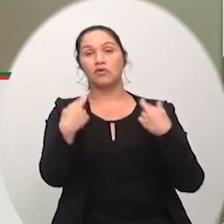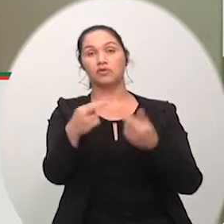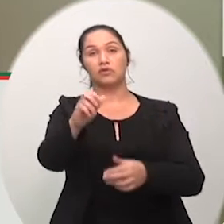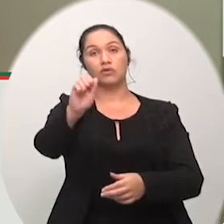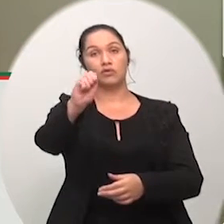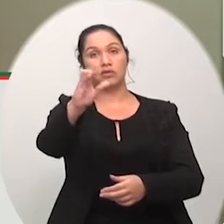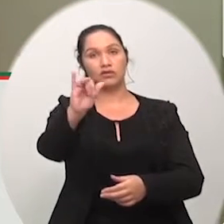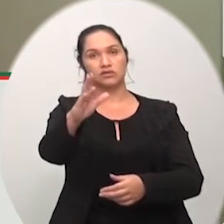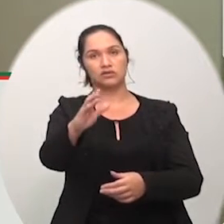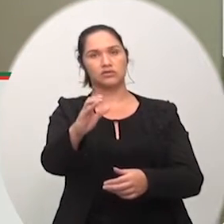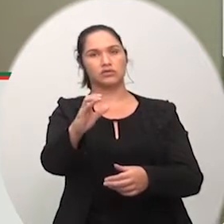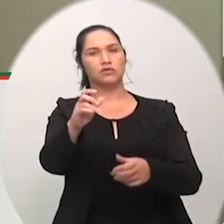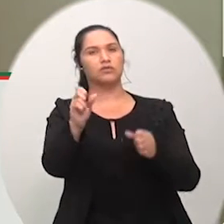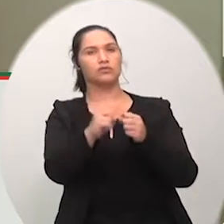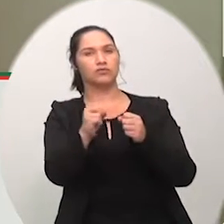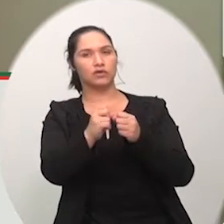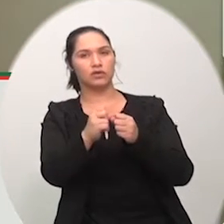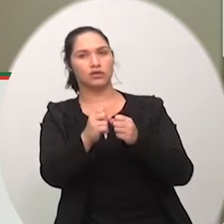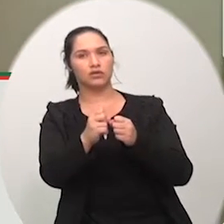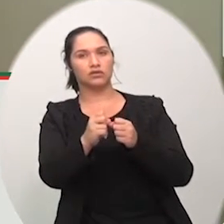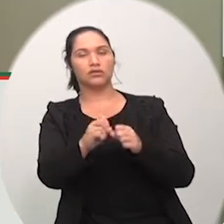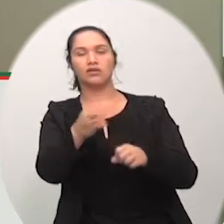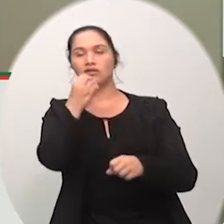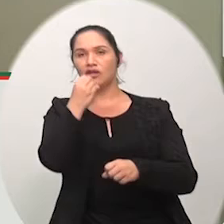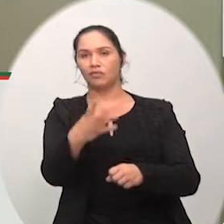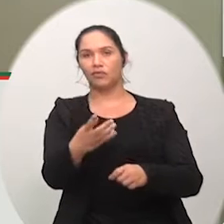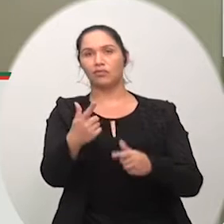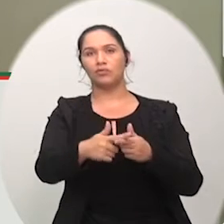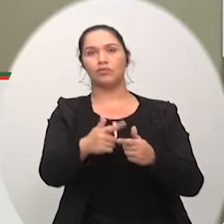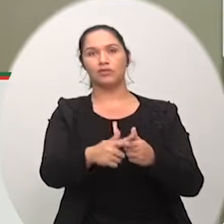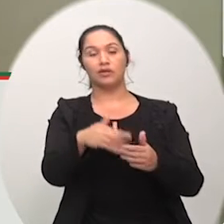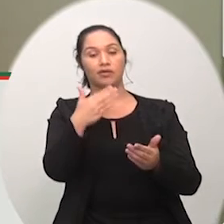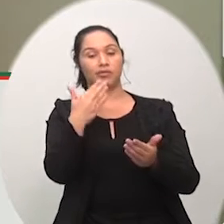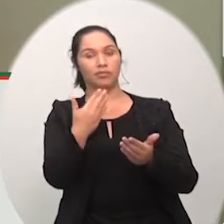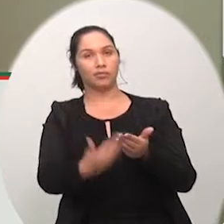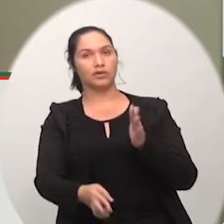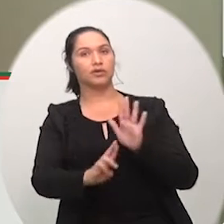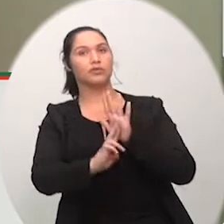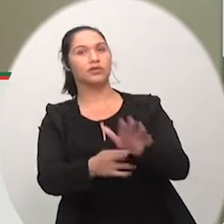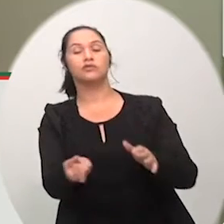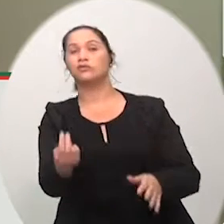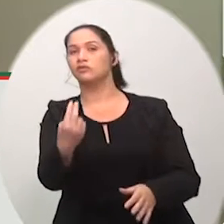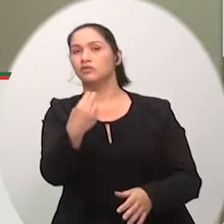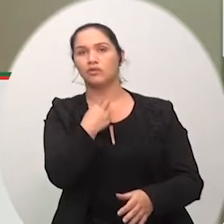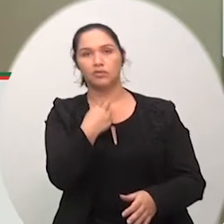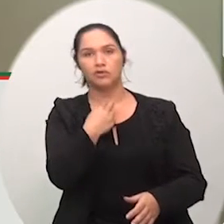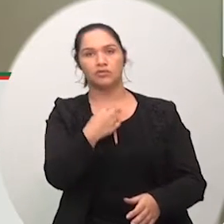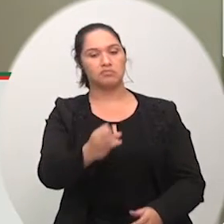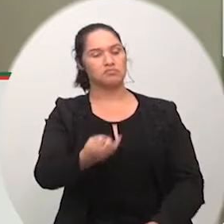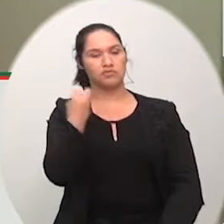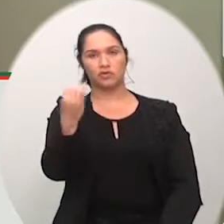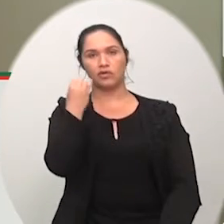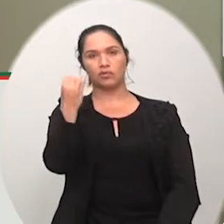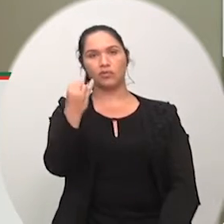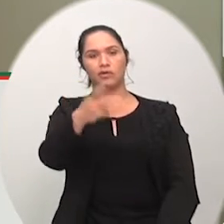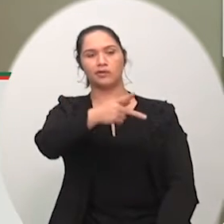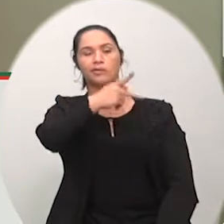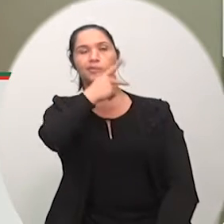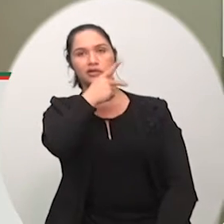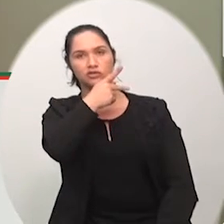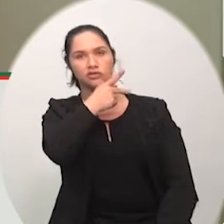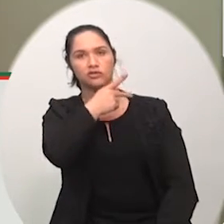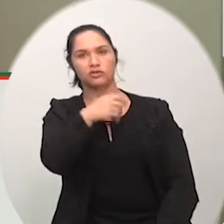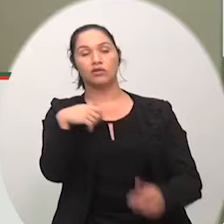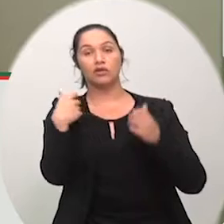é isso que nós precisamos nós não podemos é perder a representatividade aqui na nossa região seja qual for a sigla partidária nós temos que brigar para o nosso sul